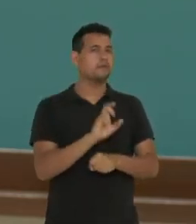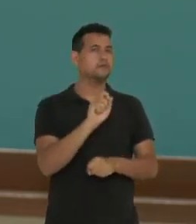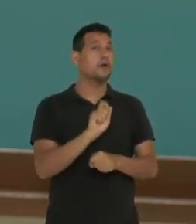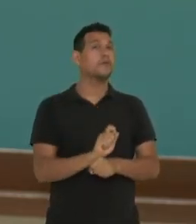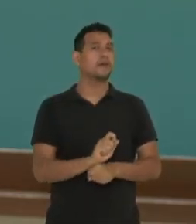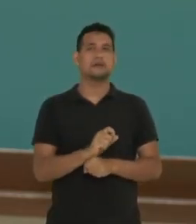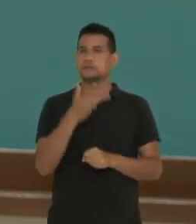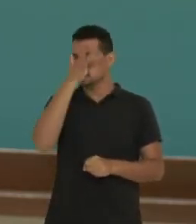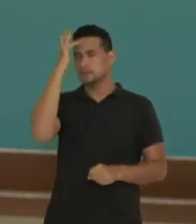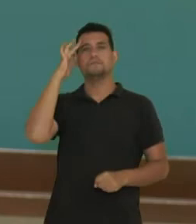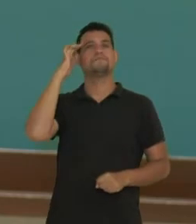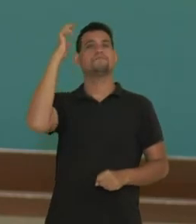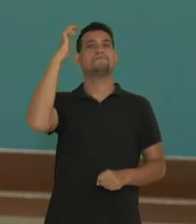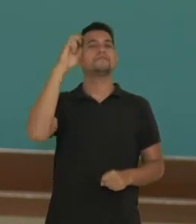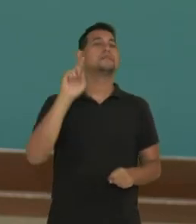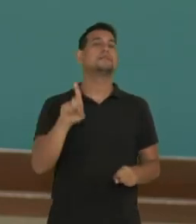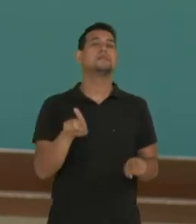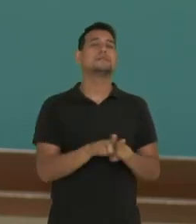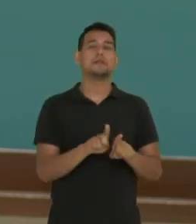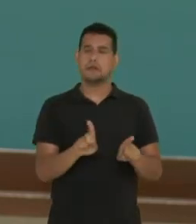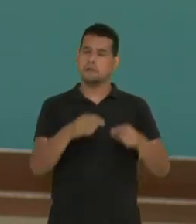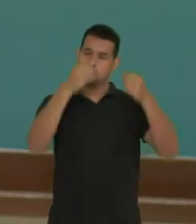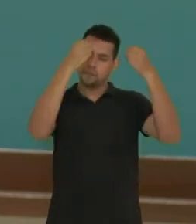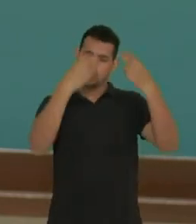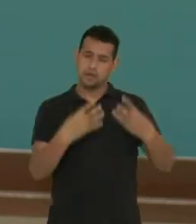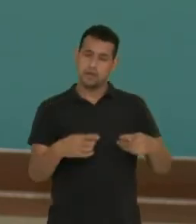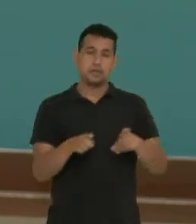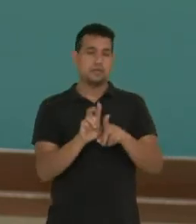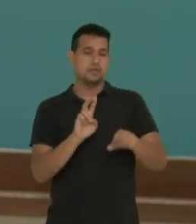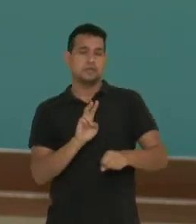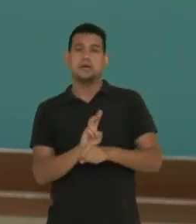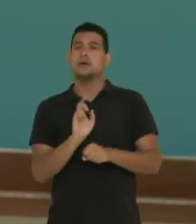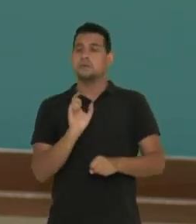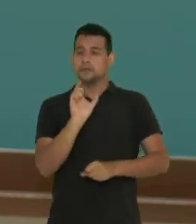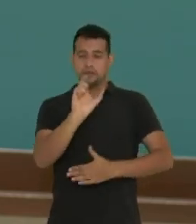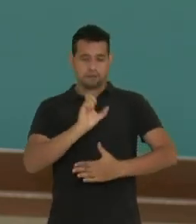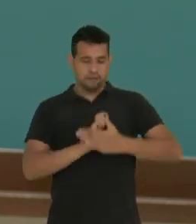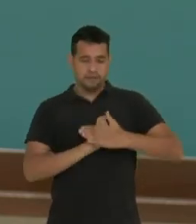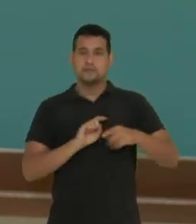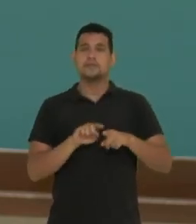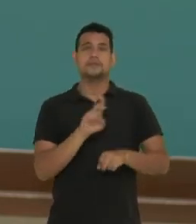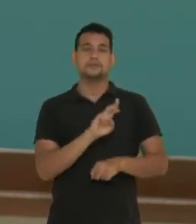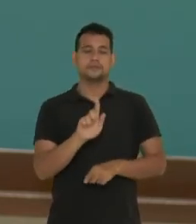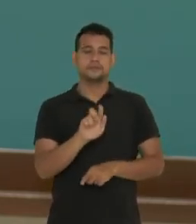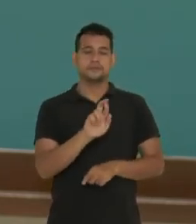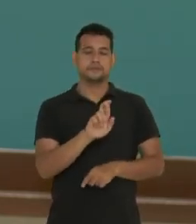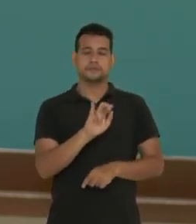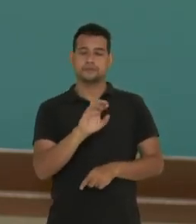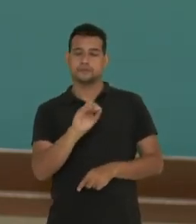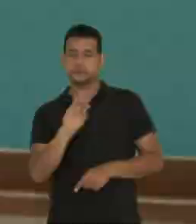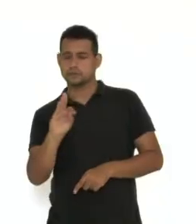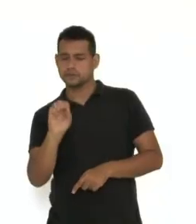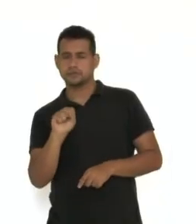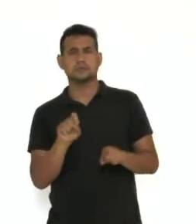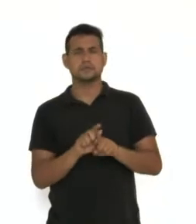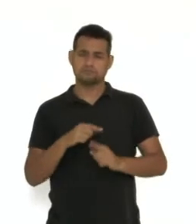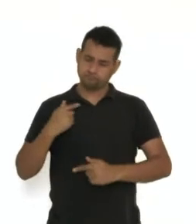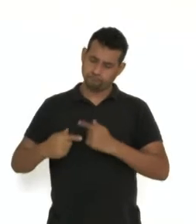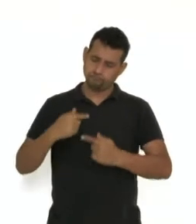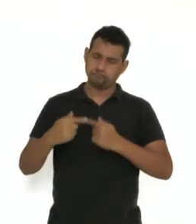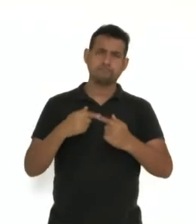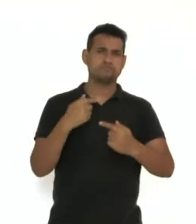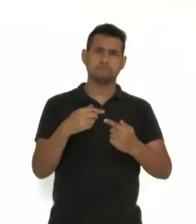desses sábios, dos anciãos, contadores de história, guardiões da palavra, chamado de griotes. Na tradição